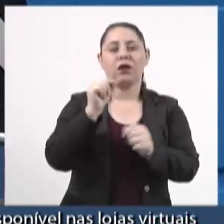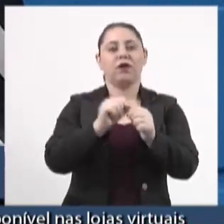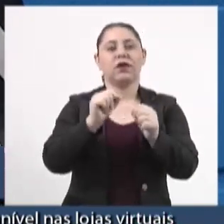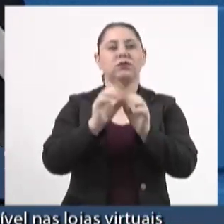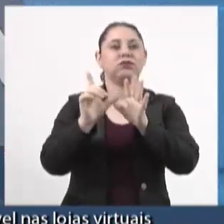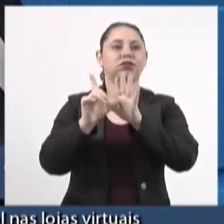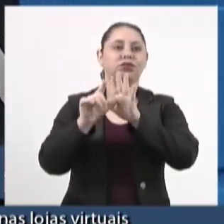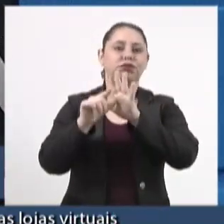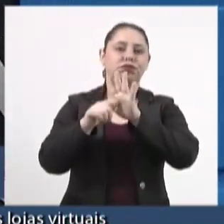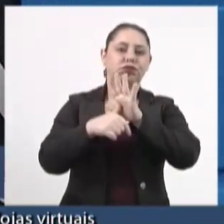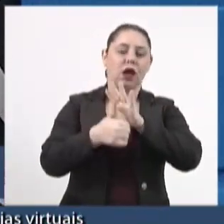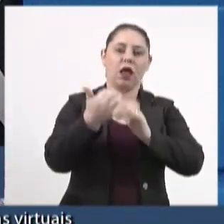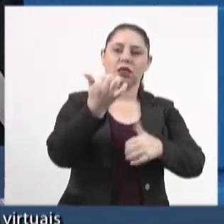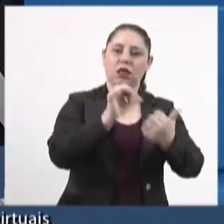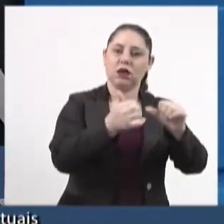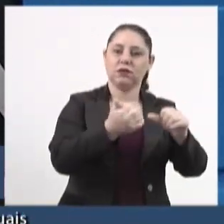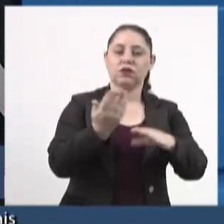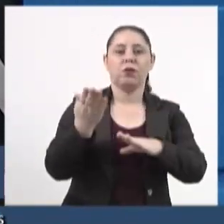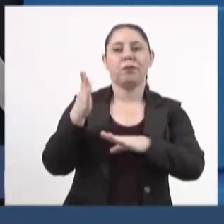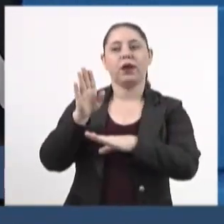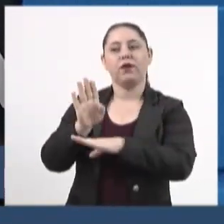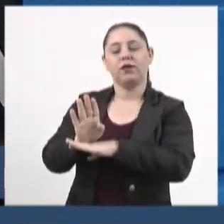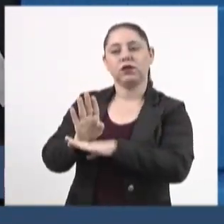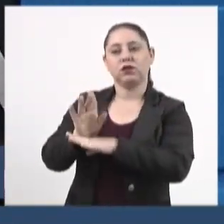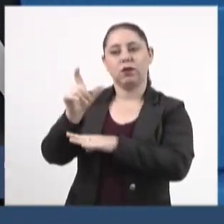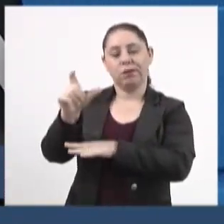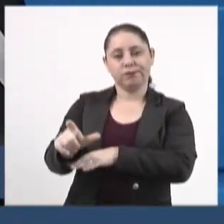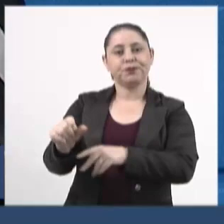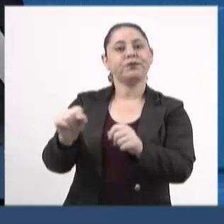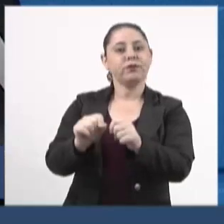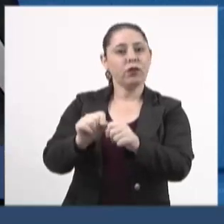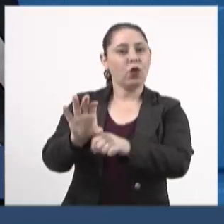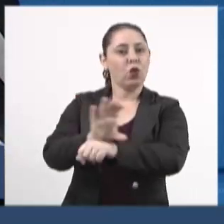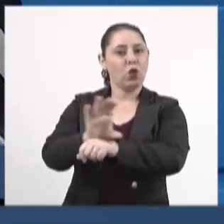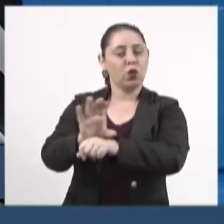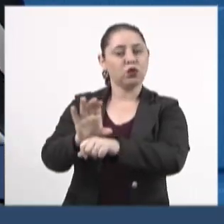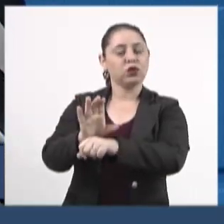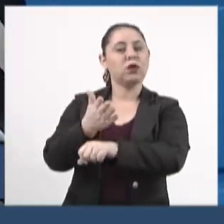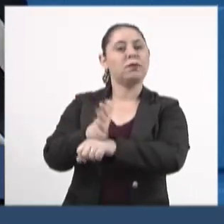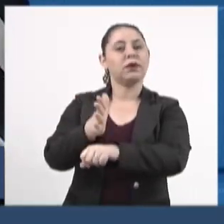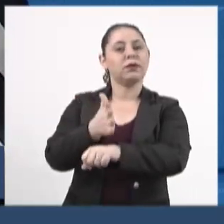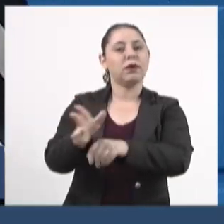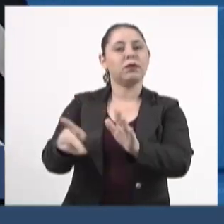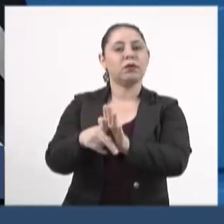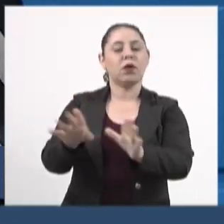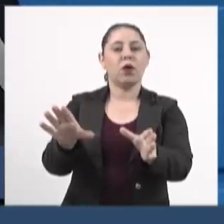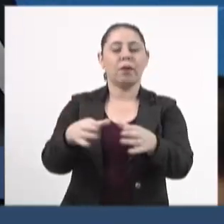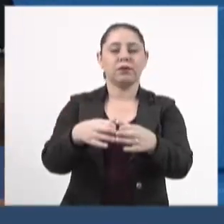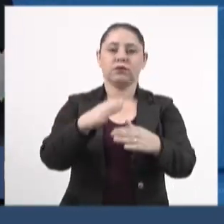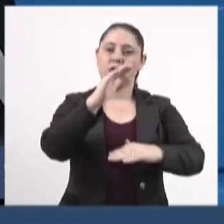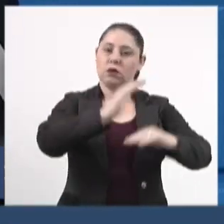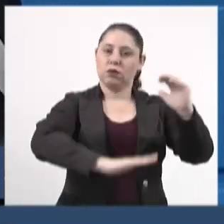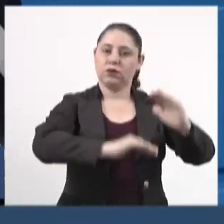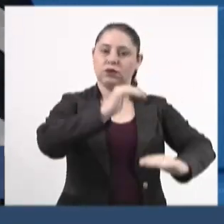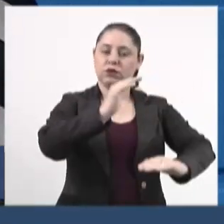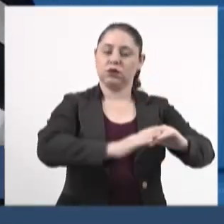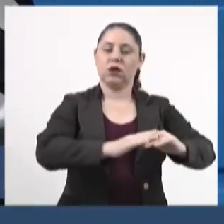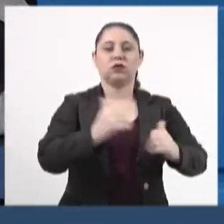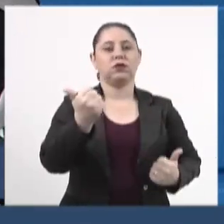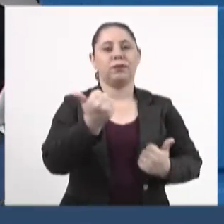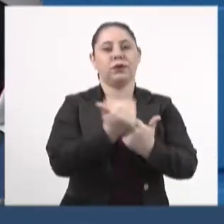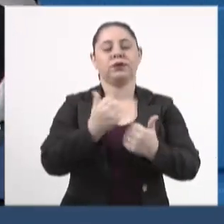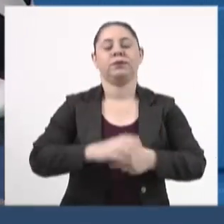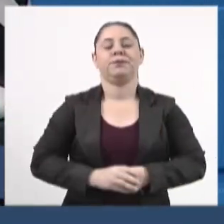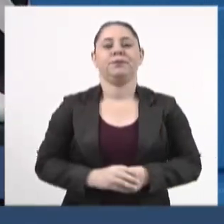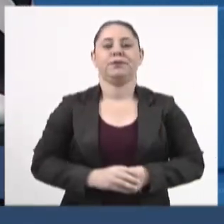acabam por atrasar a análise e concessão do benefício e que sejam oferecidos cursos de capacitação para os professores e profissionais de